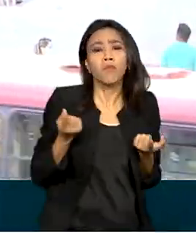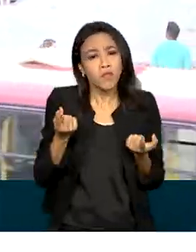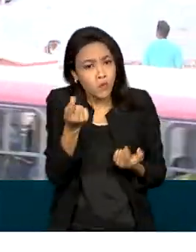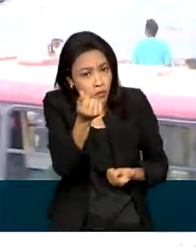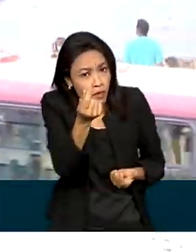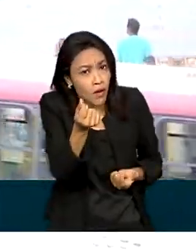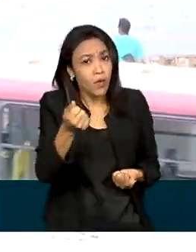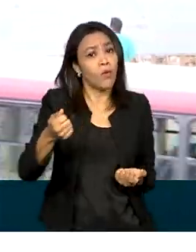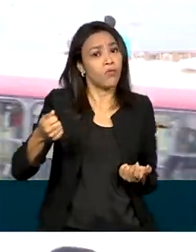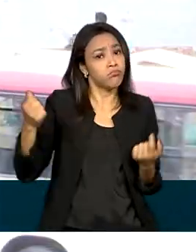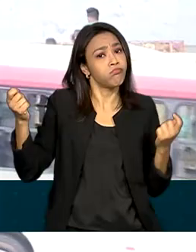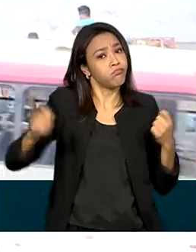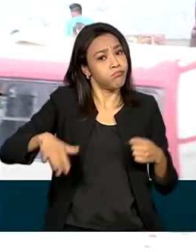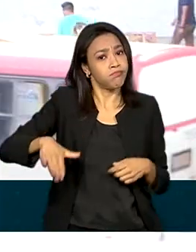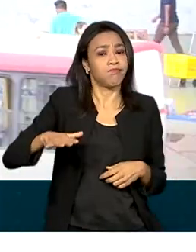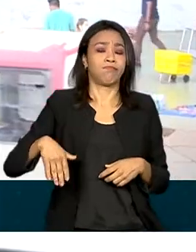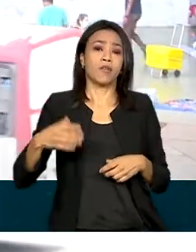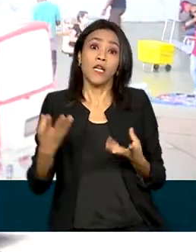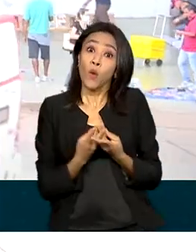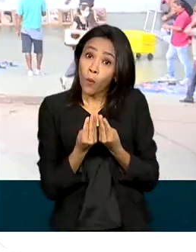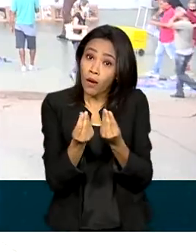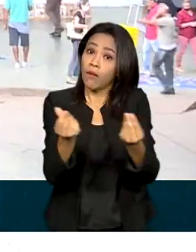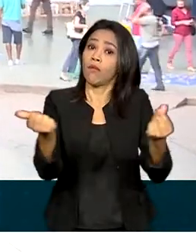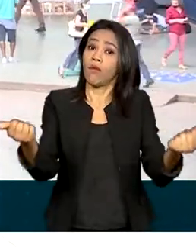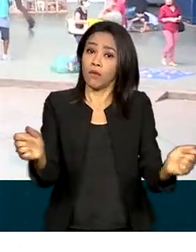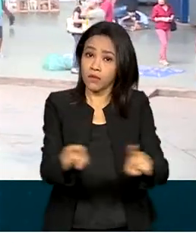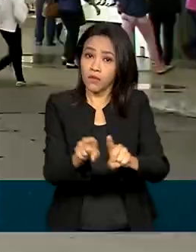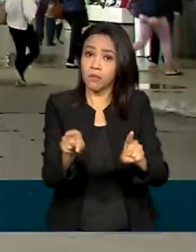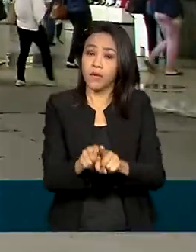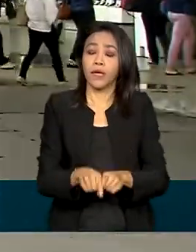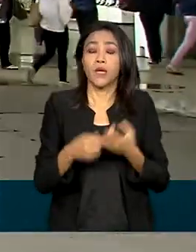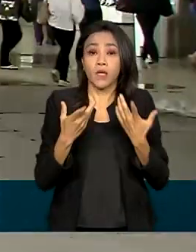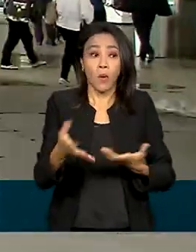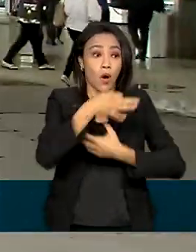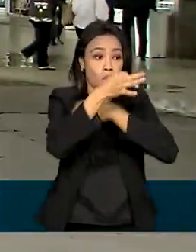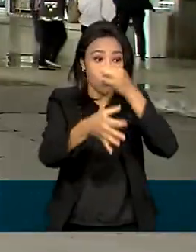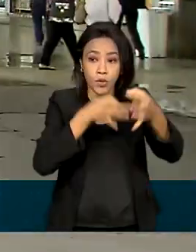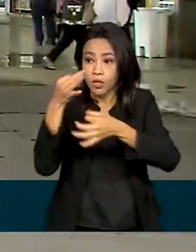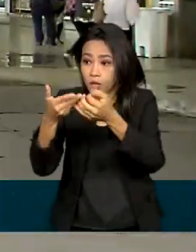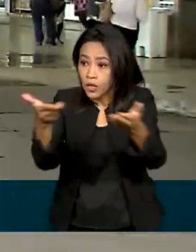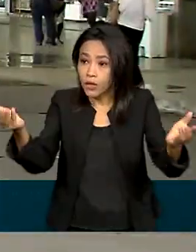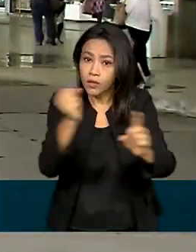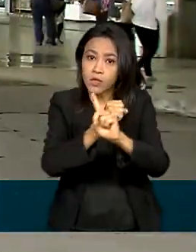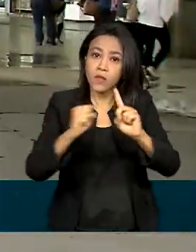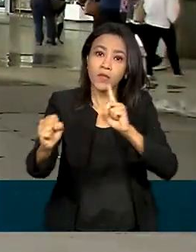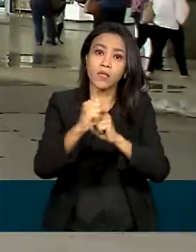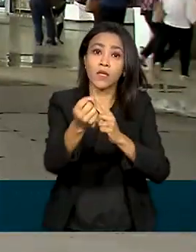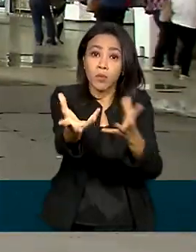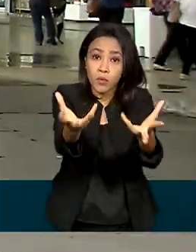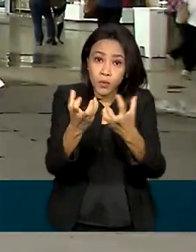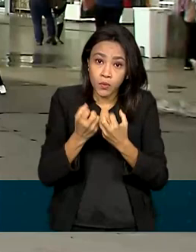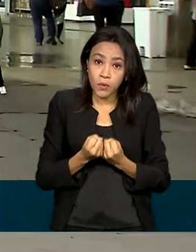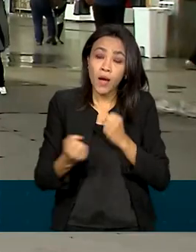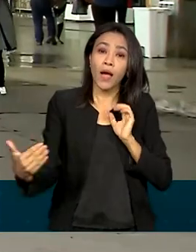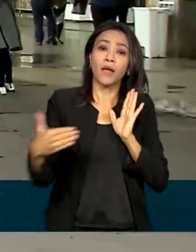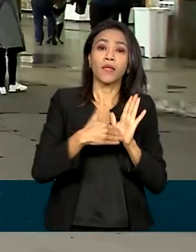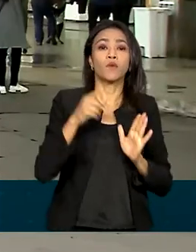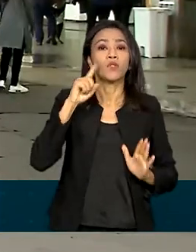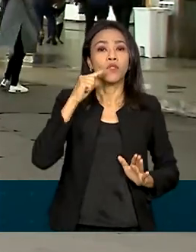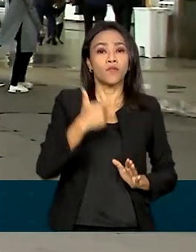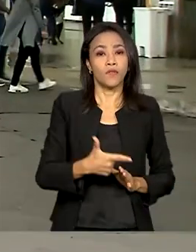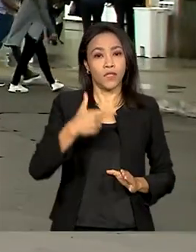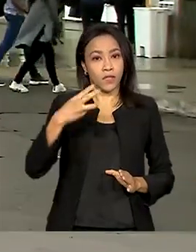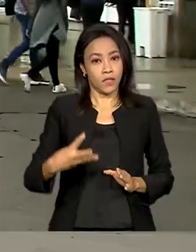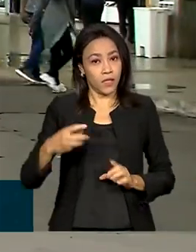de qualidade desses serviços. As contribuições da sociedade podem ser enviadas até o dia 23 de fevereiro no